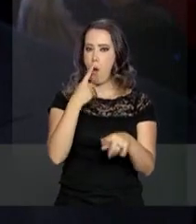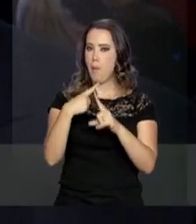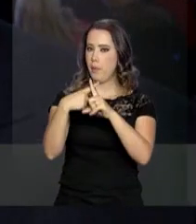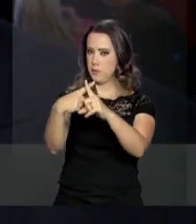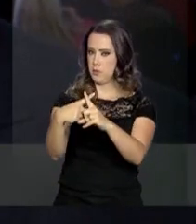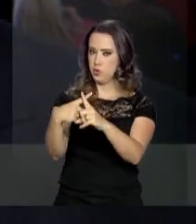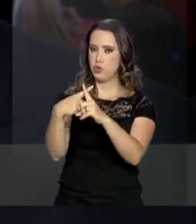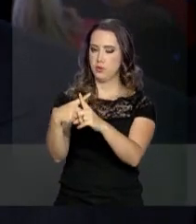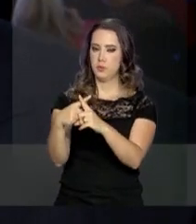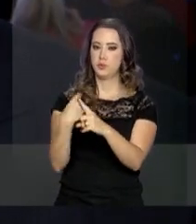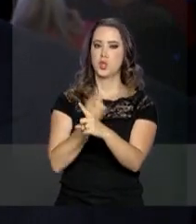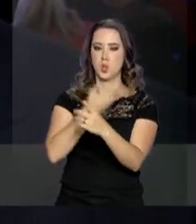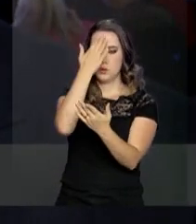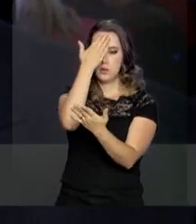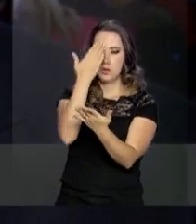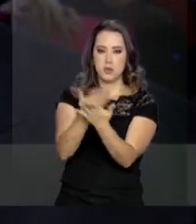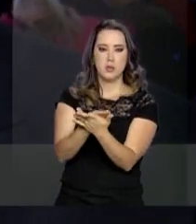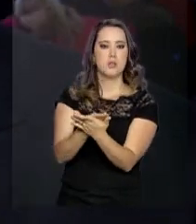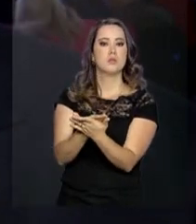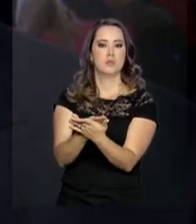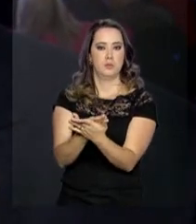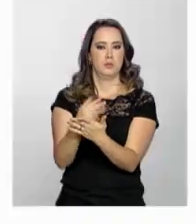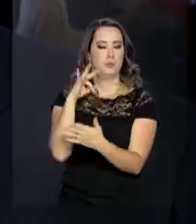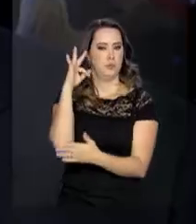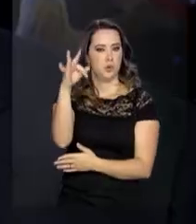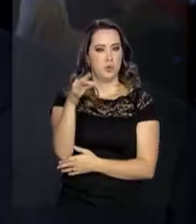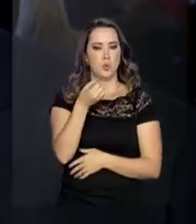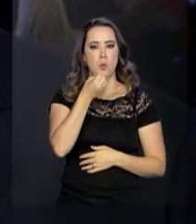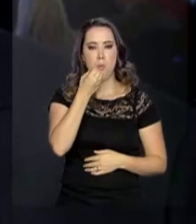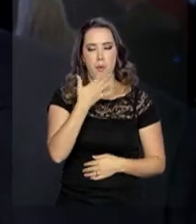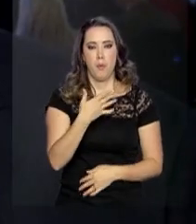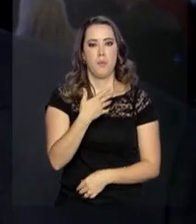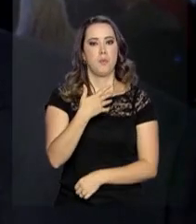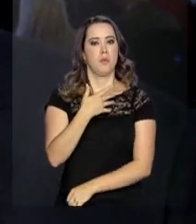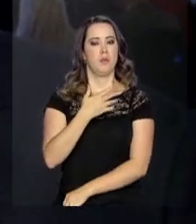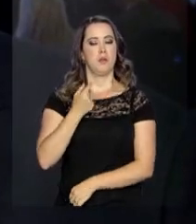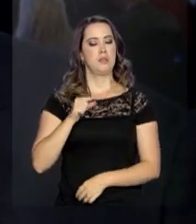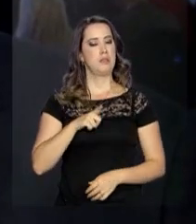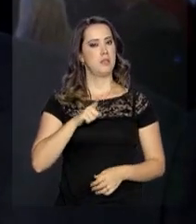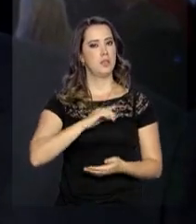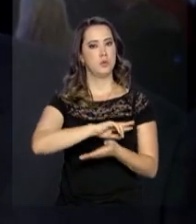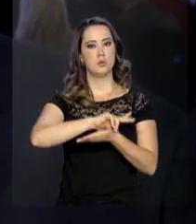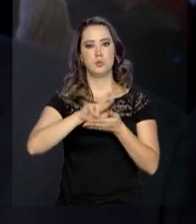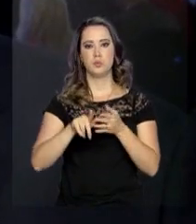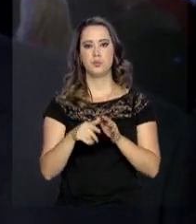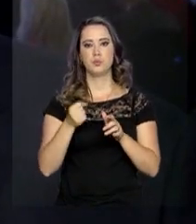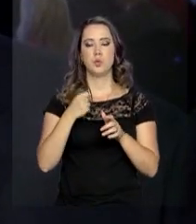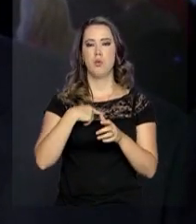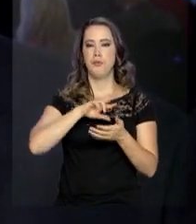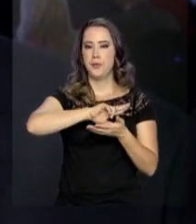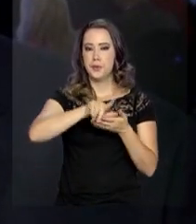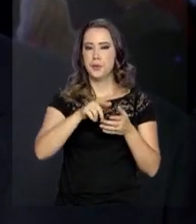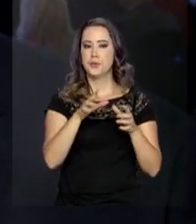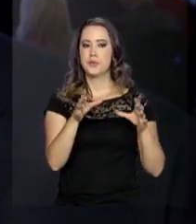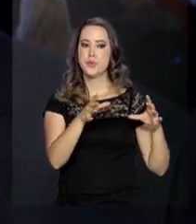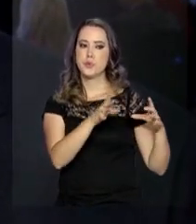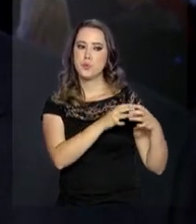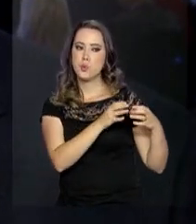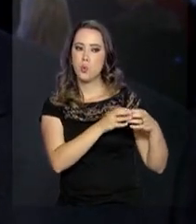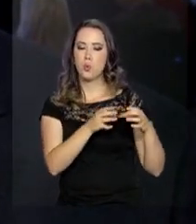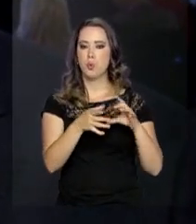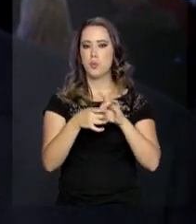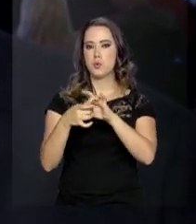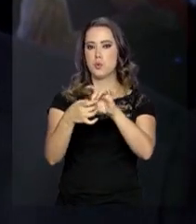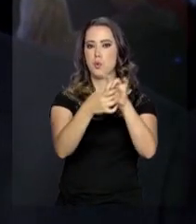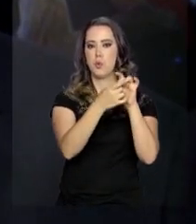bastante otimistas em relação ao futuro. O setor tem um efeito multiplicador muito grande, porque compõe